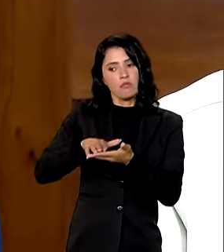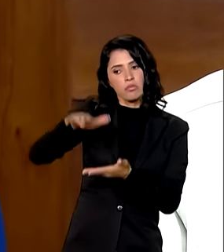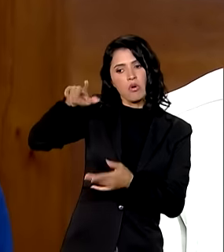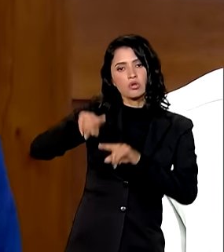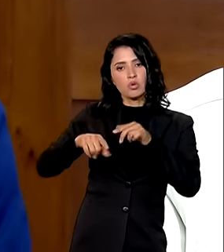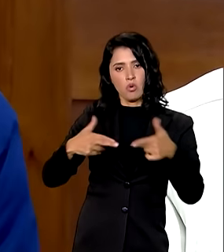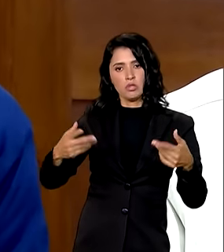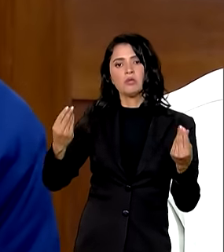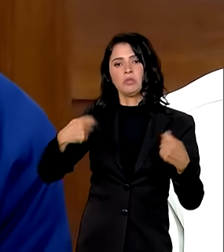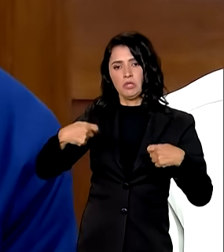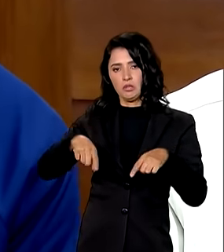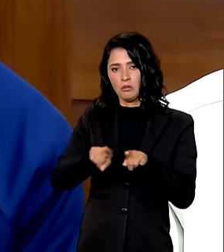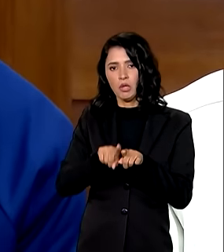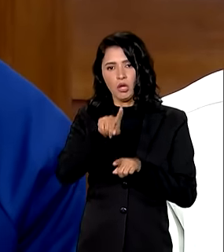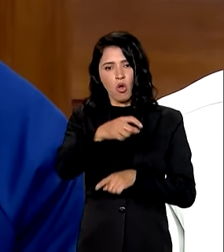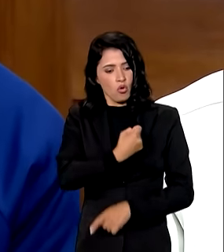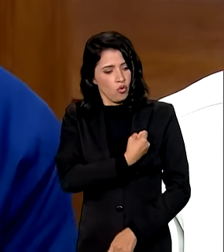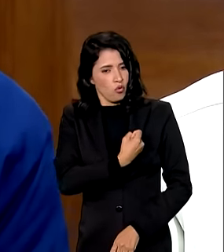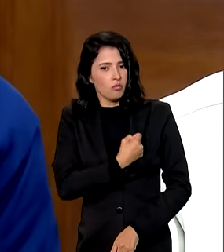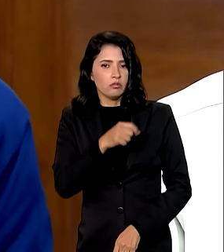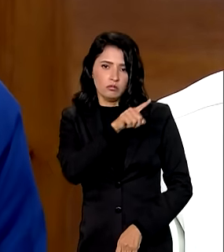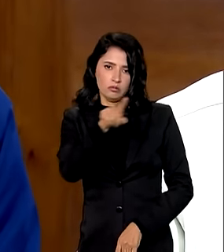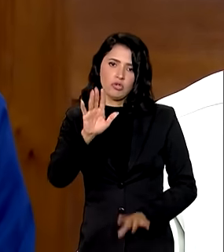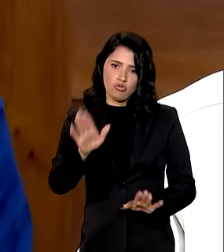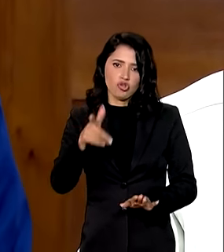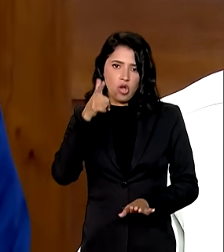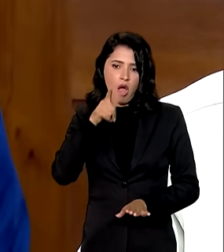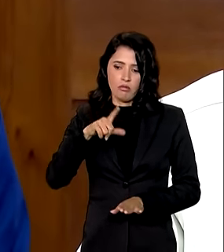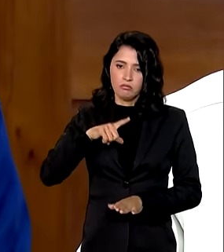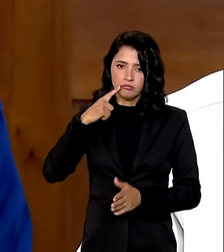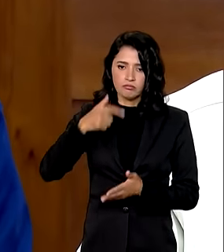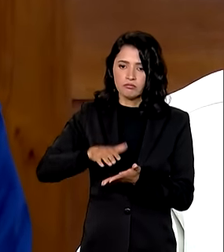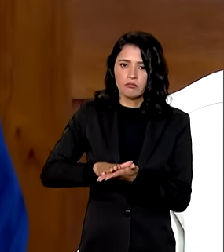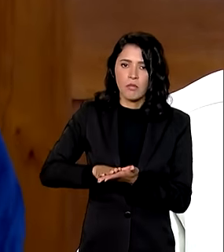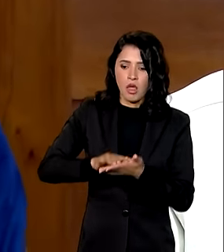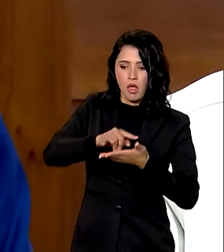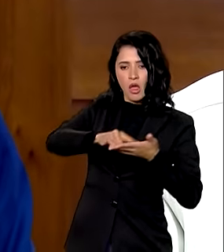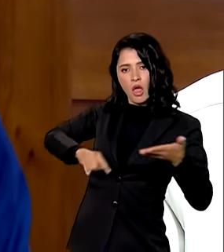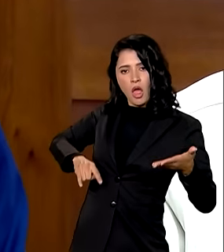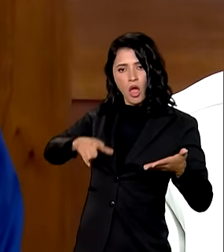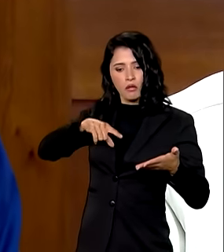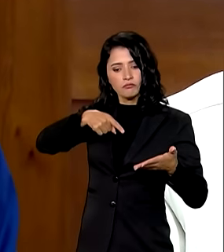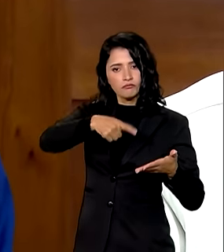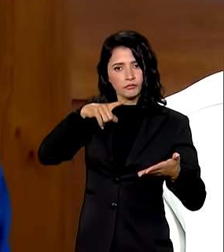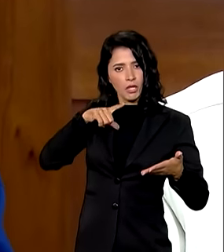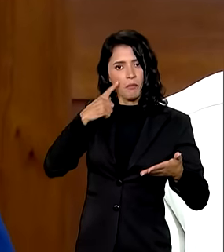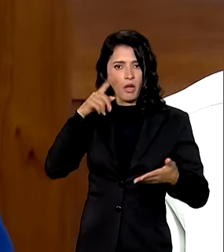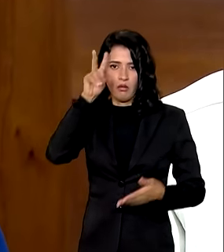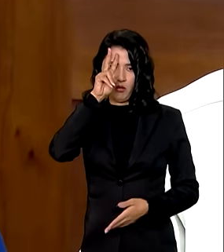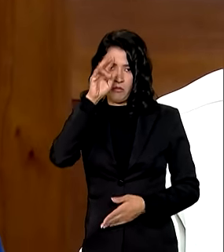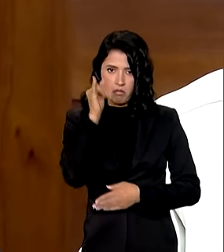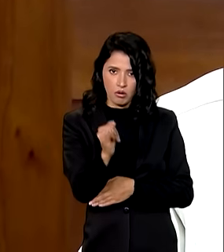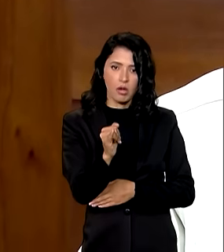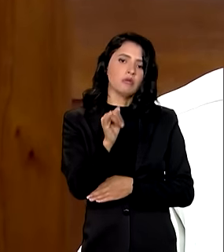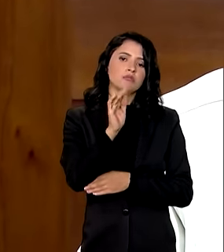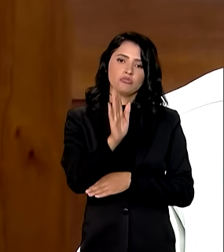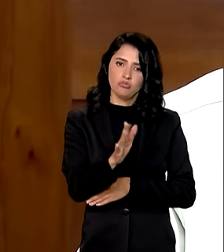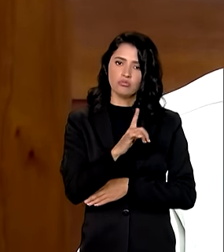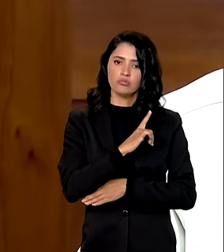Os números vocês devem ter aí, mas é importante a gente lembrar. Nós temos já,